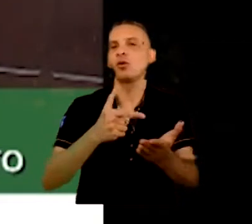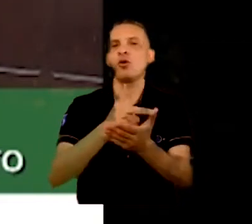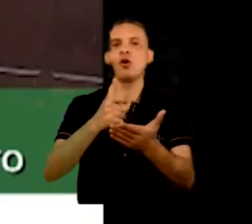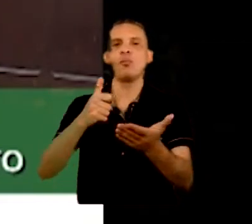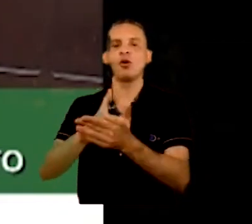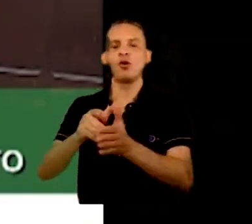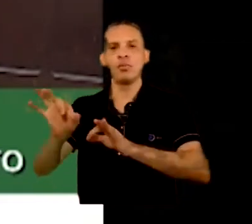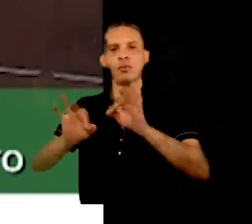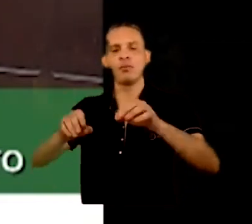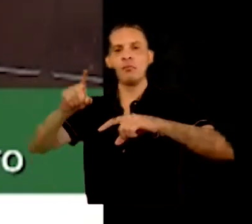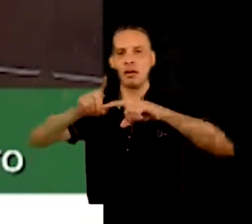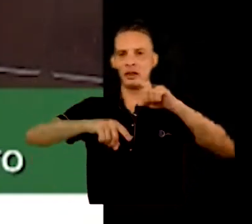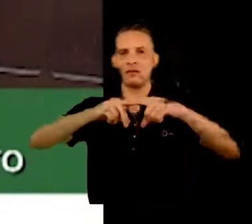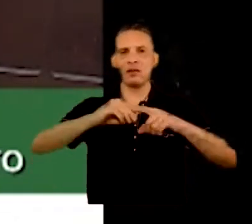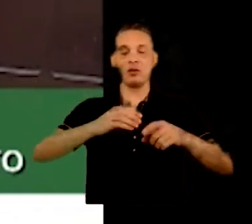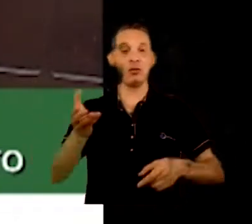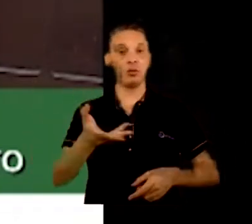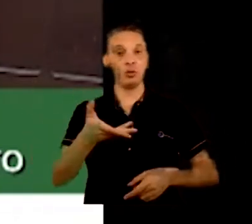já foi até,